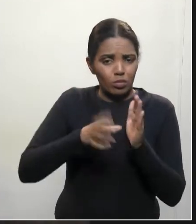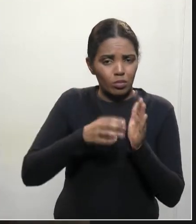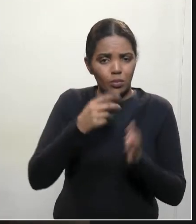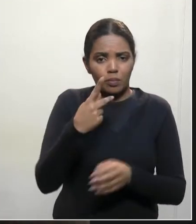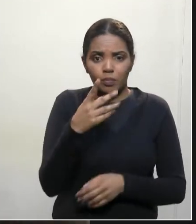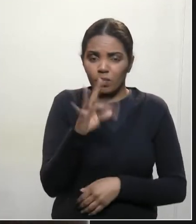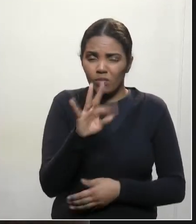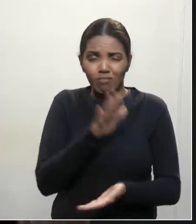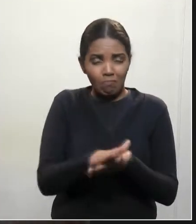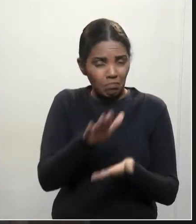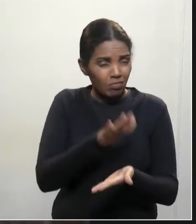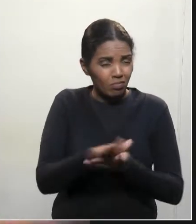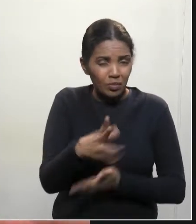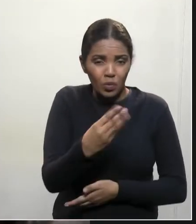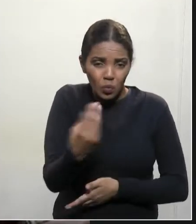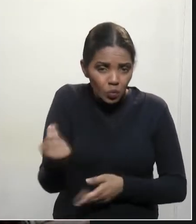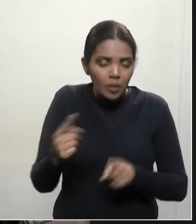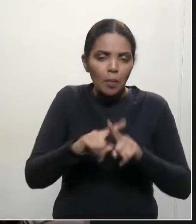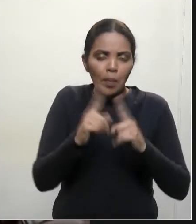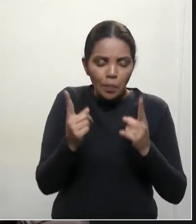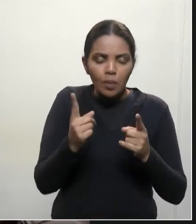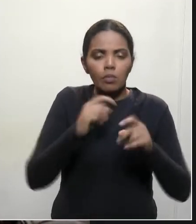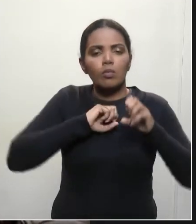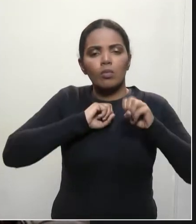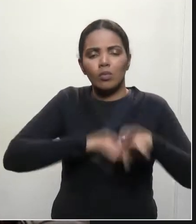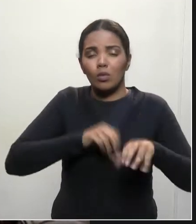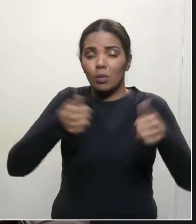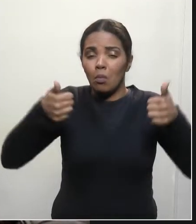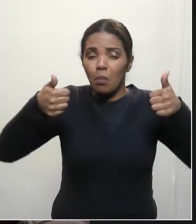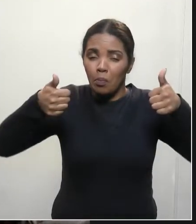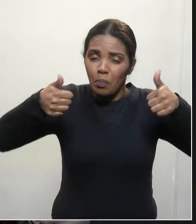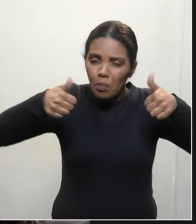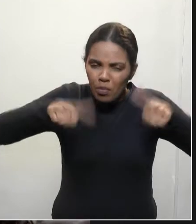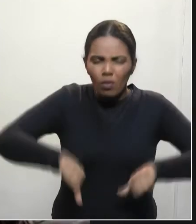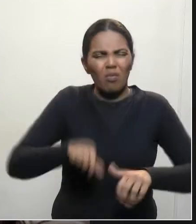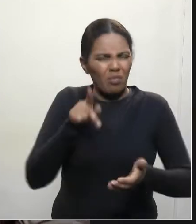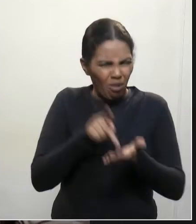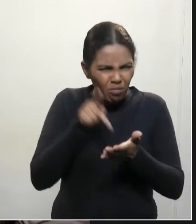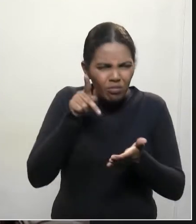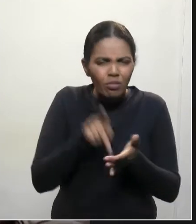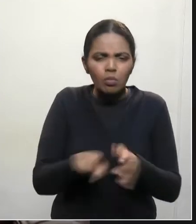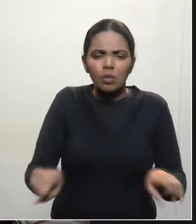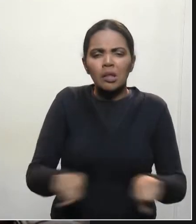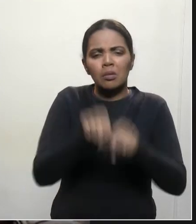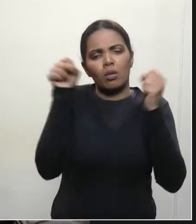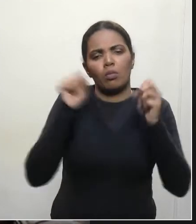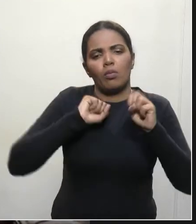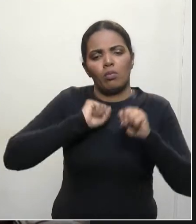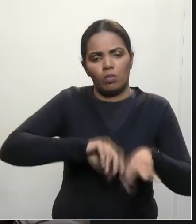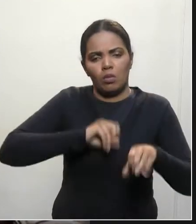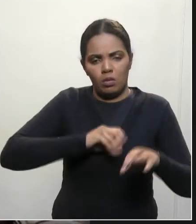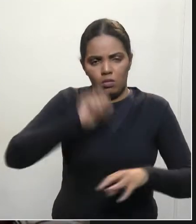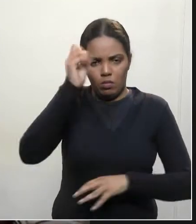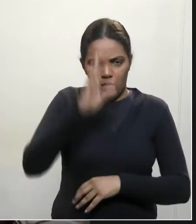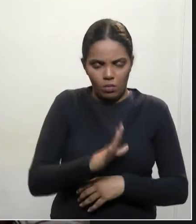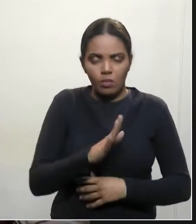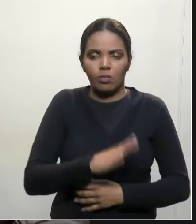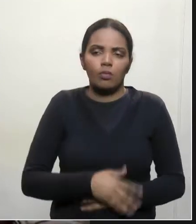piorou a cada ano. Na verdade, destruíram a educação aqui no Brasil. E